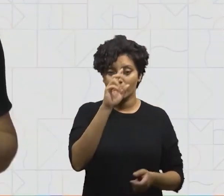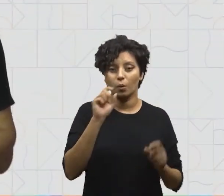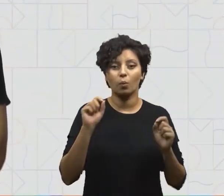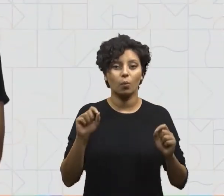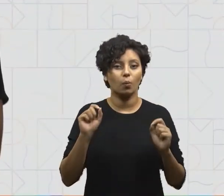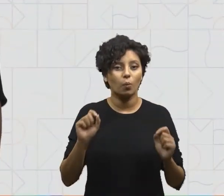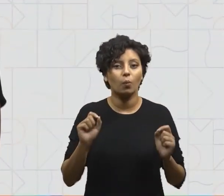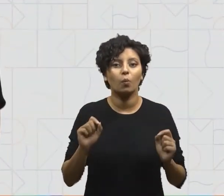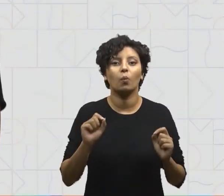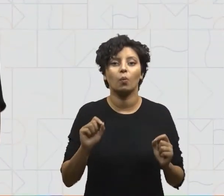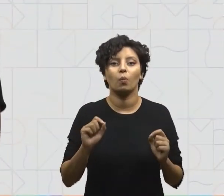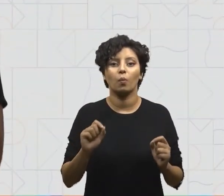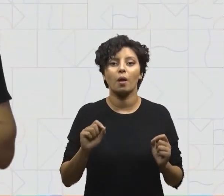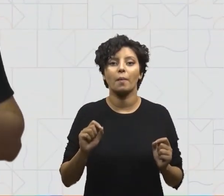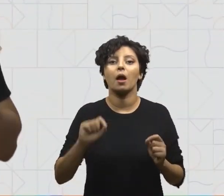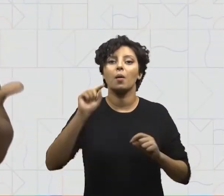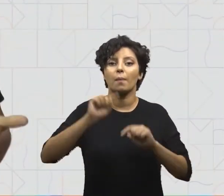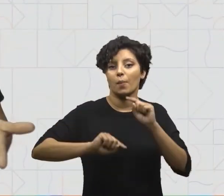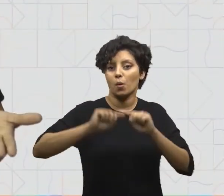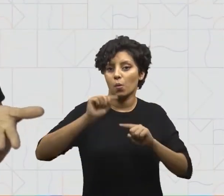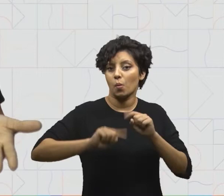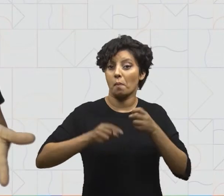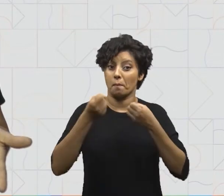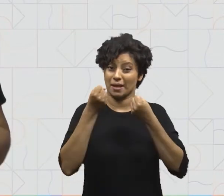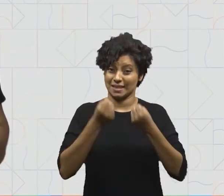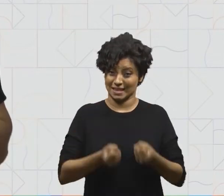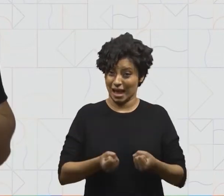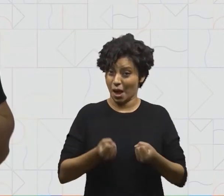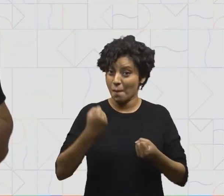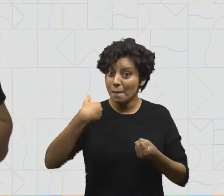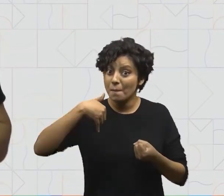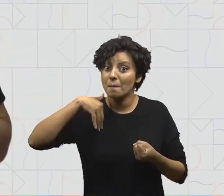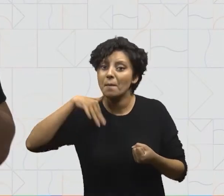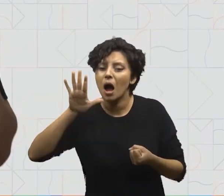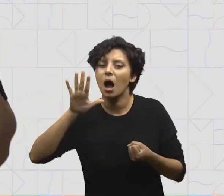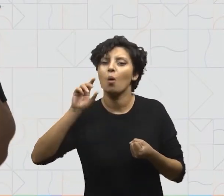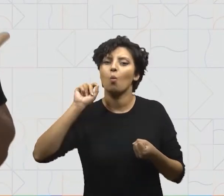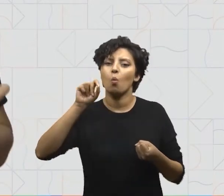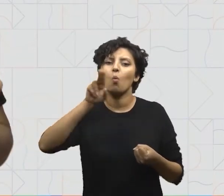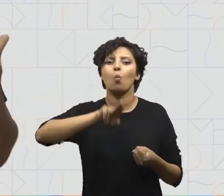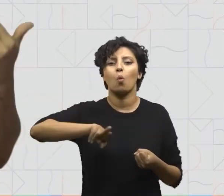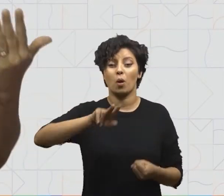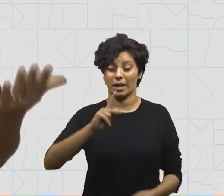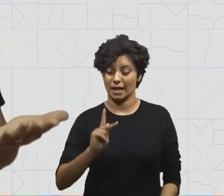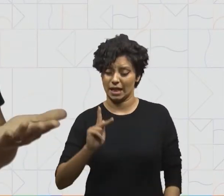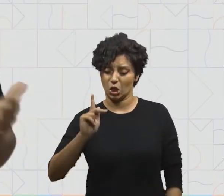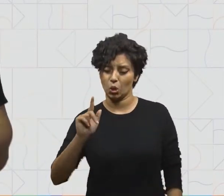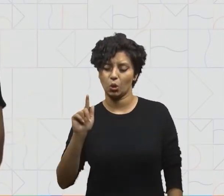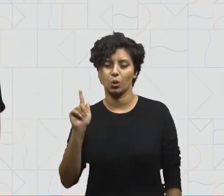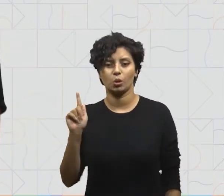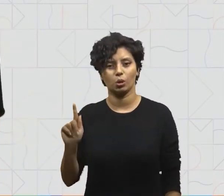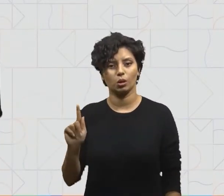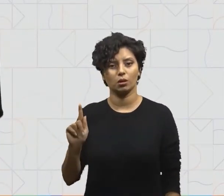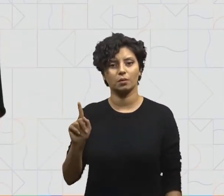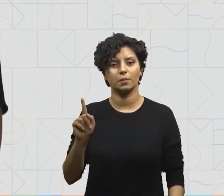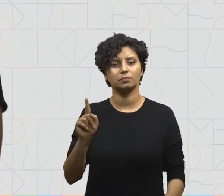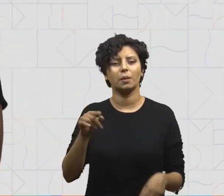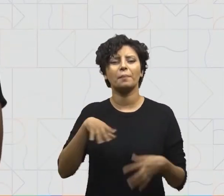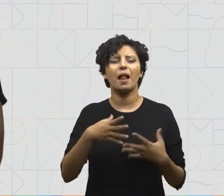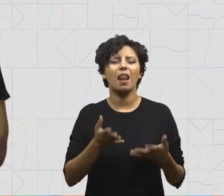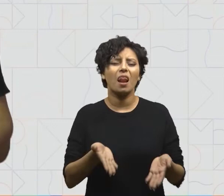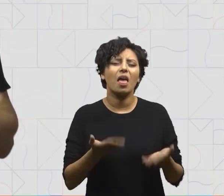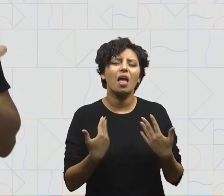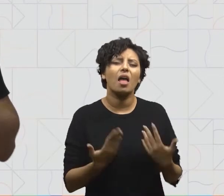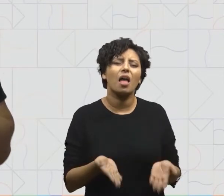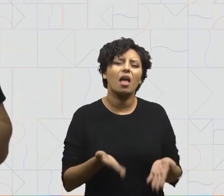novamente, para os produtos mais pesados, utilizamos o quilograma. E para os